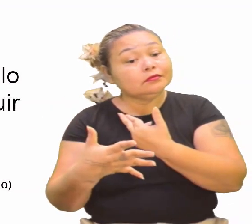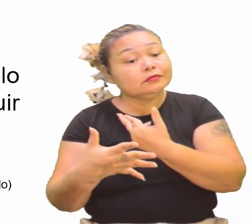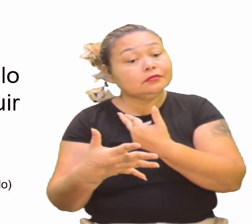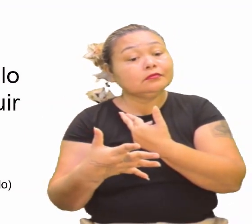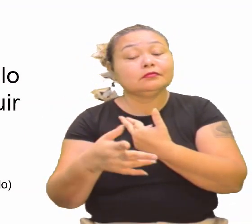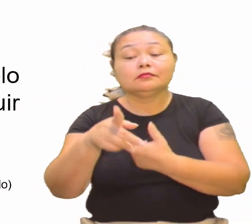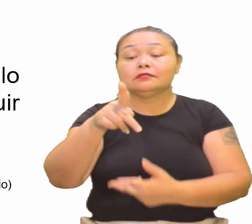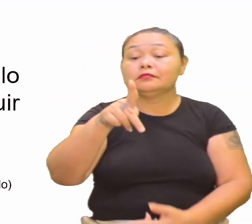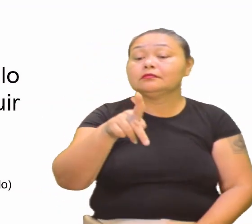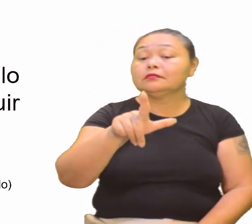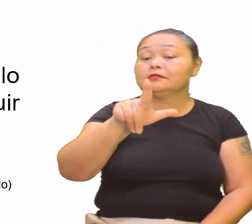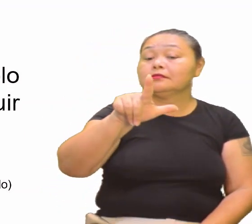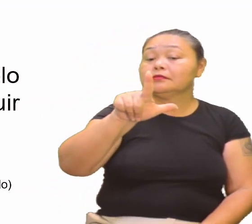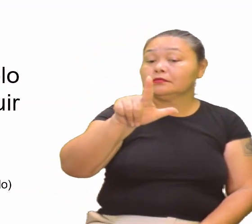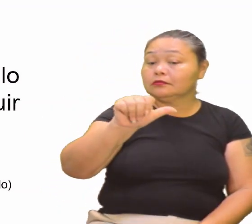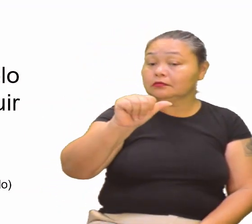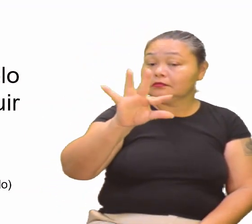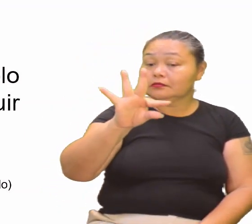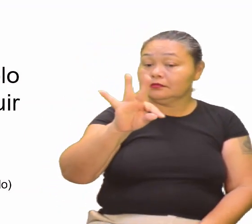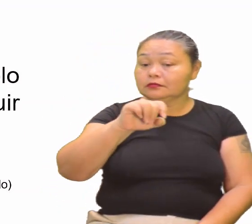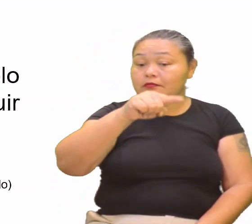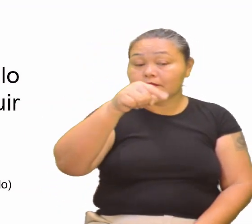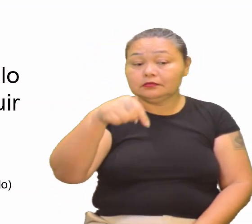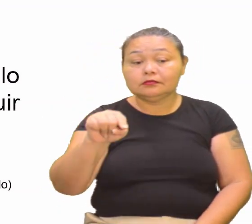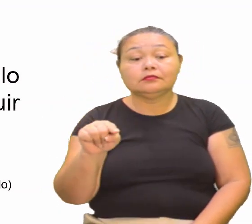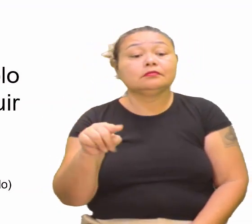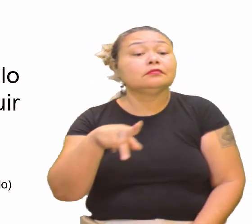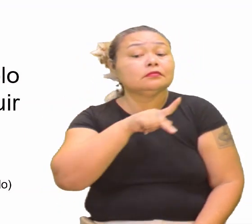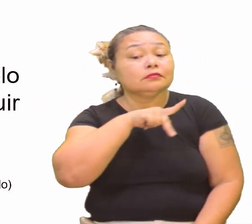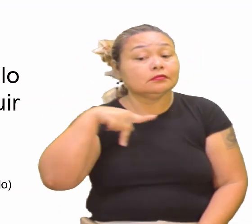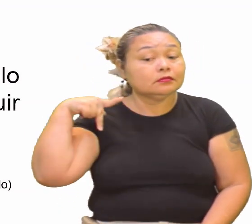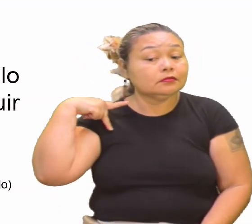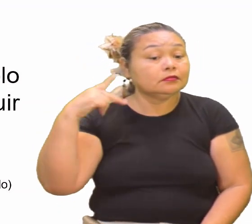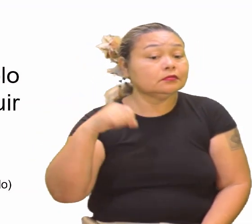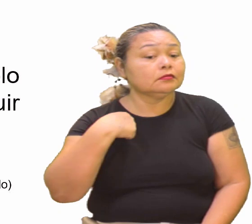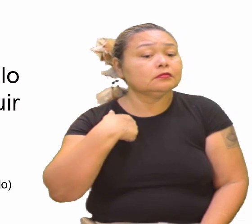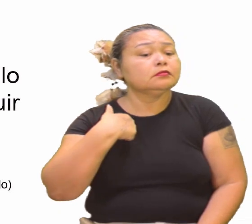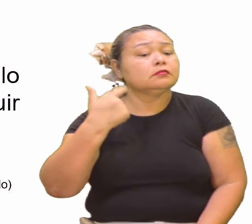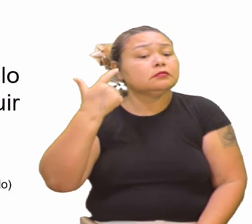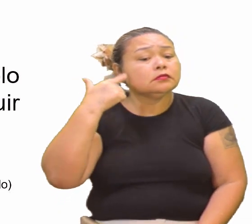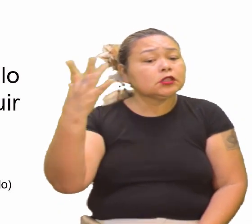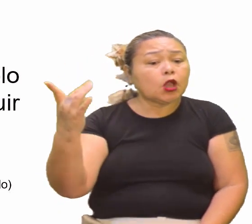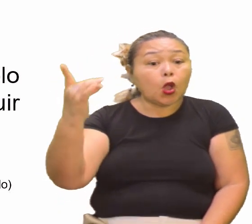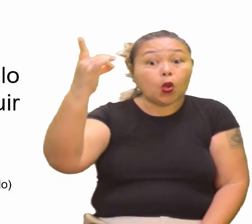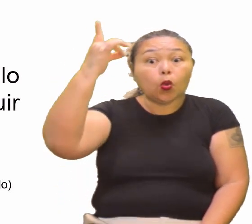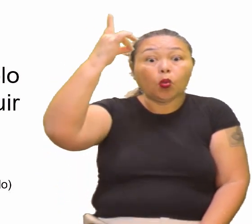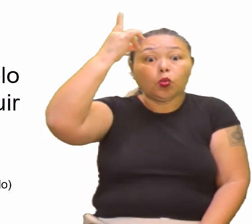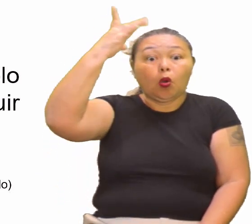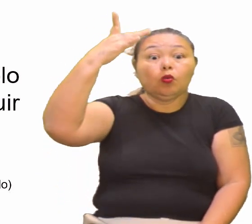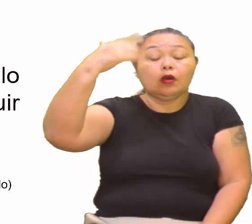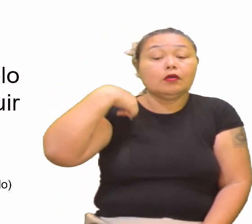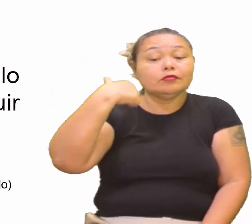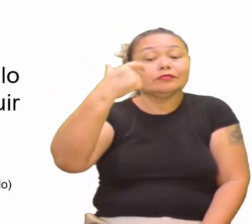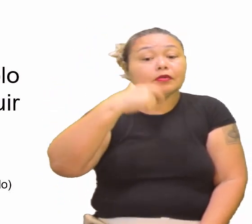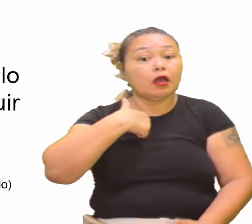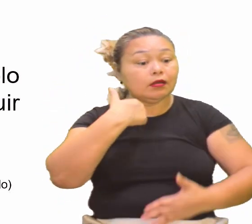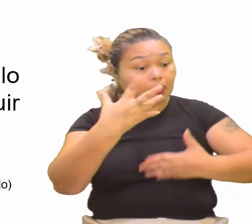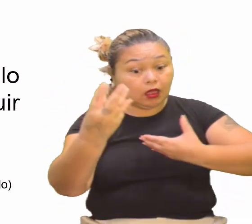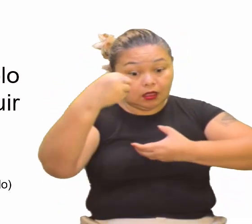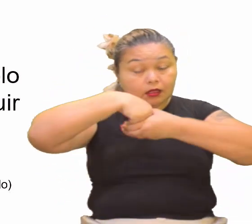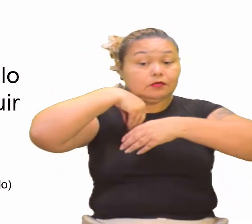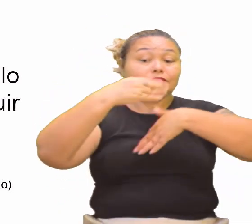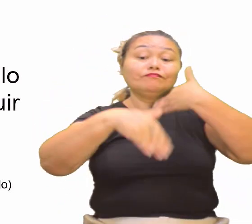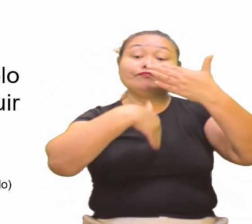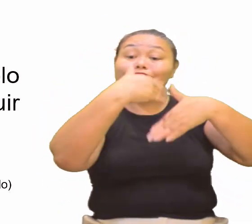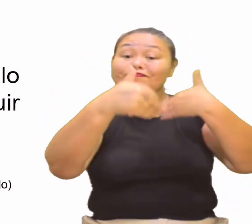Platão era lido pelos humanistas como um exemplo de como o dom intelectual do homem pode contribuir para seu próprio desenvolvimento.